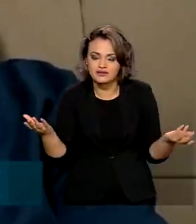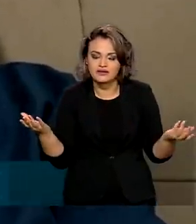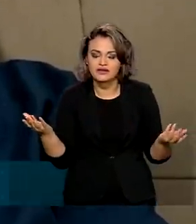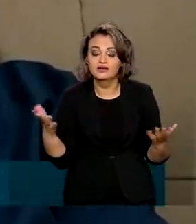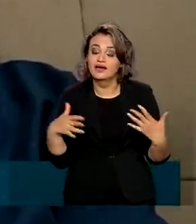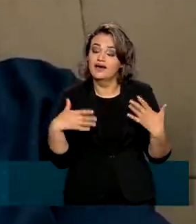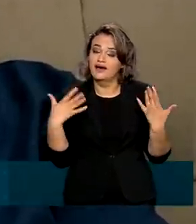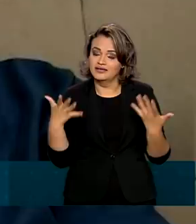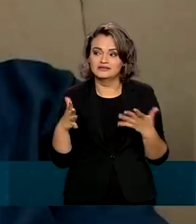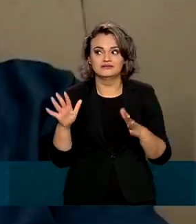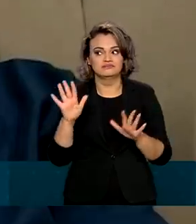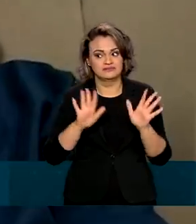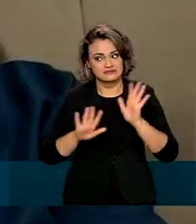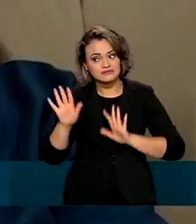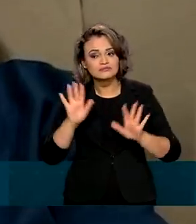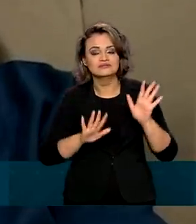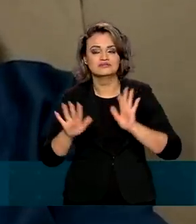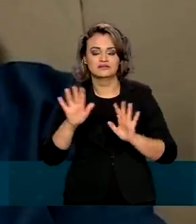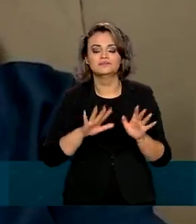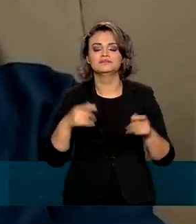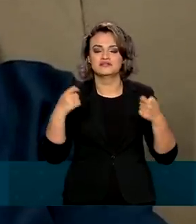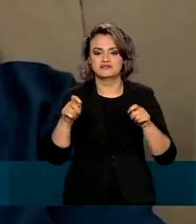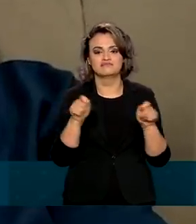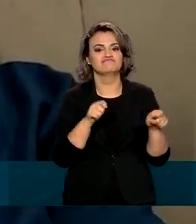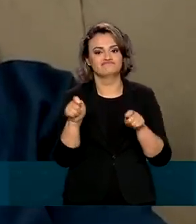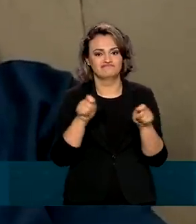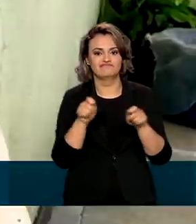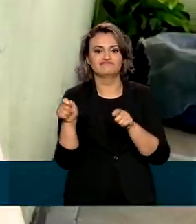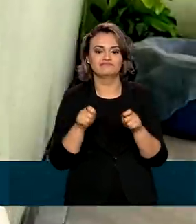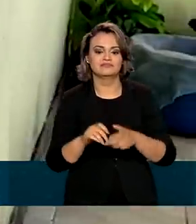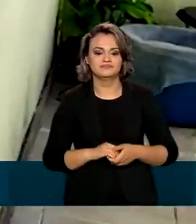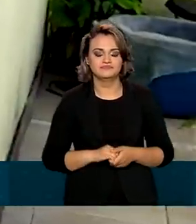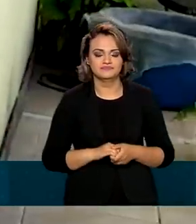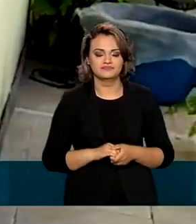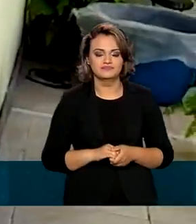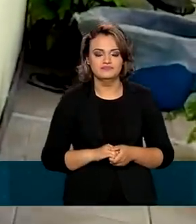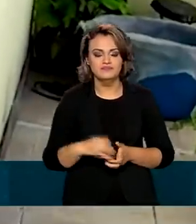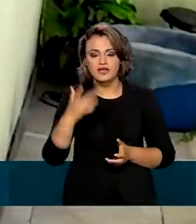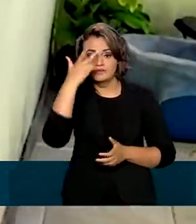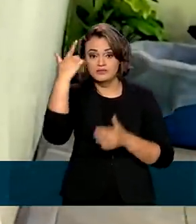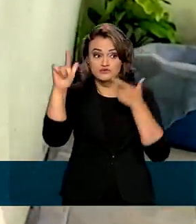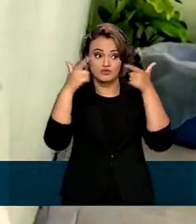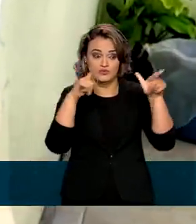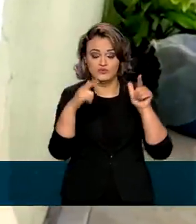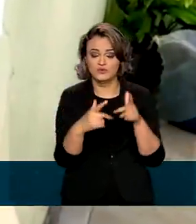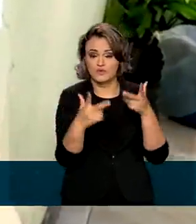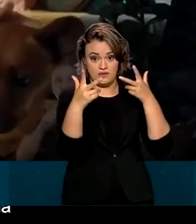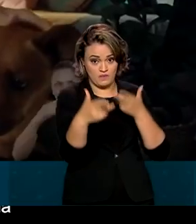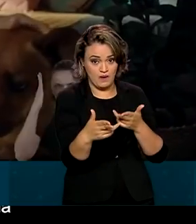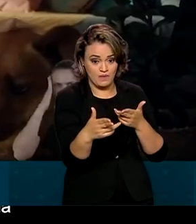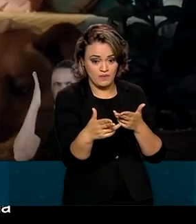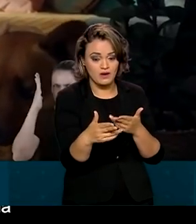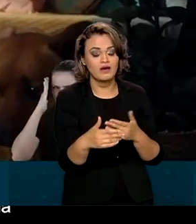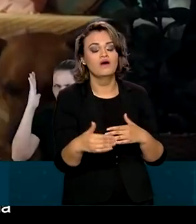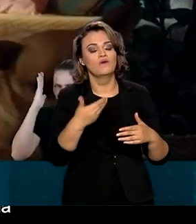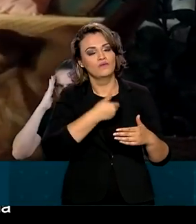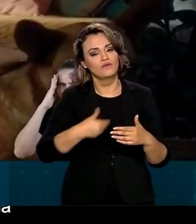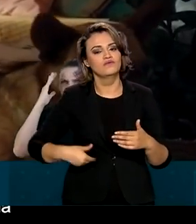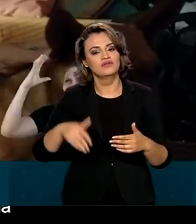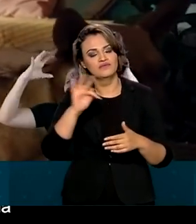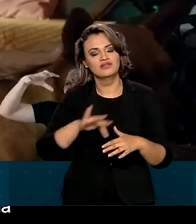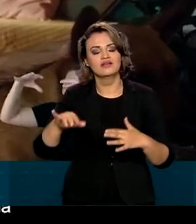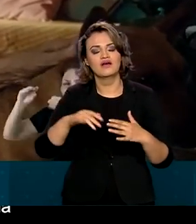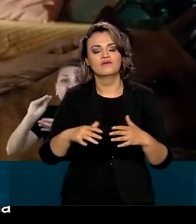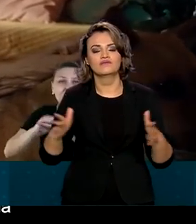E aí a gente começa a pensar que é preciso preservar a água. Para que mais pessoas façam como a dona Marcilene, o governo federal